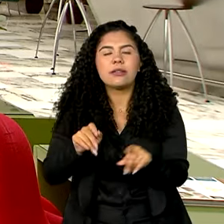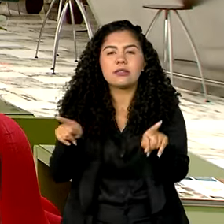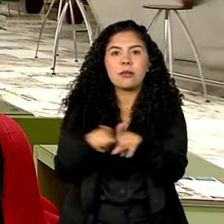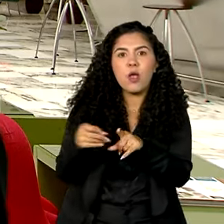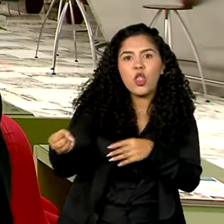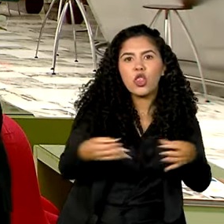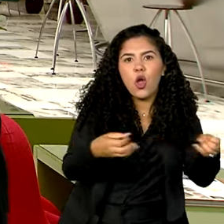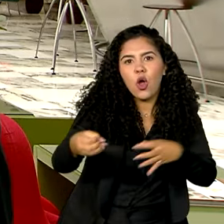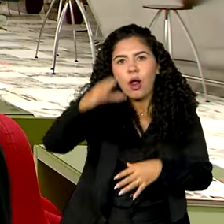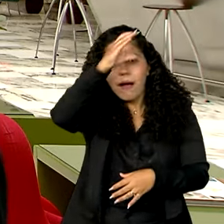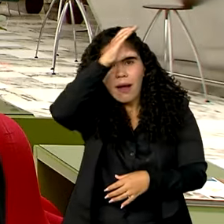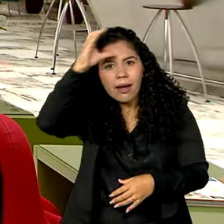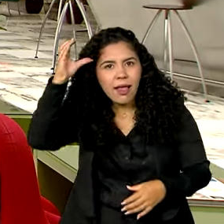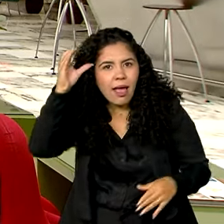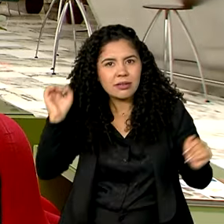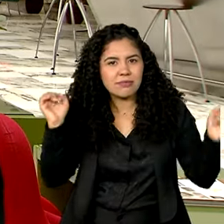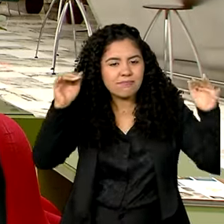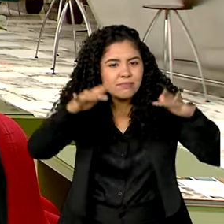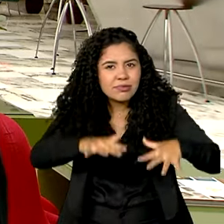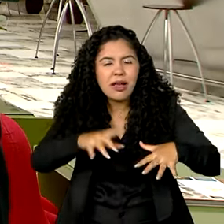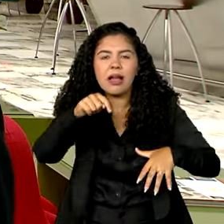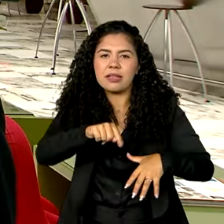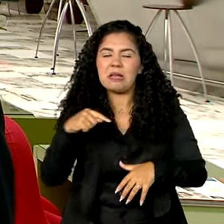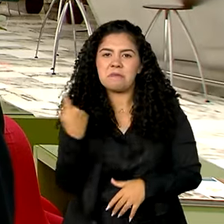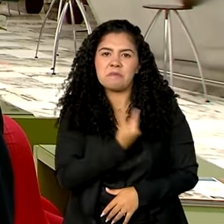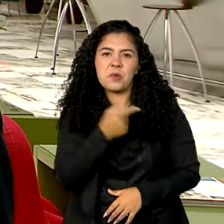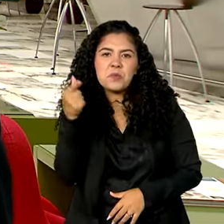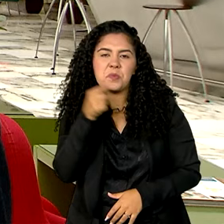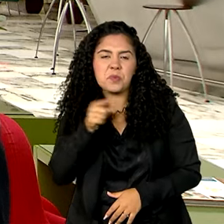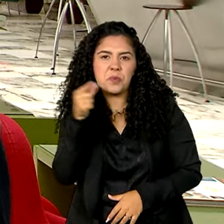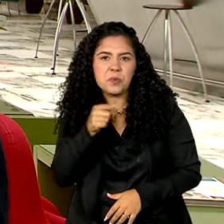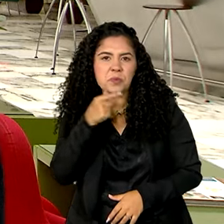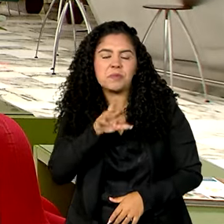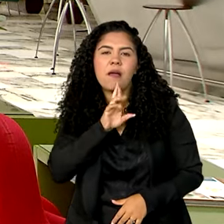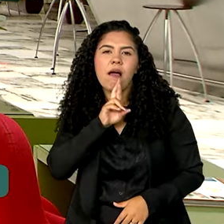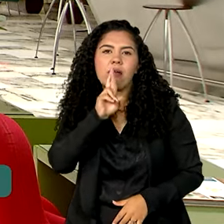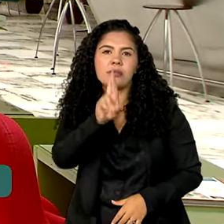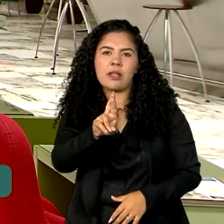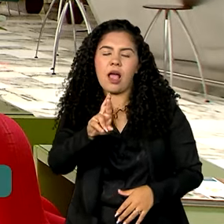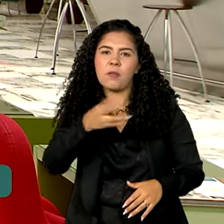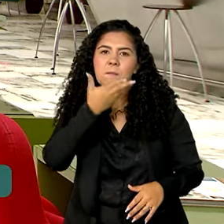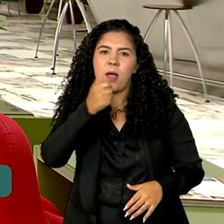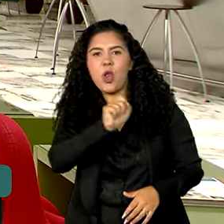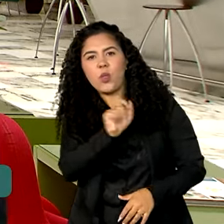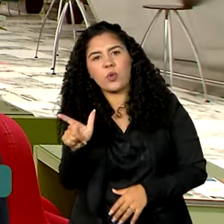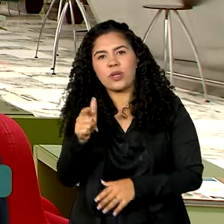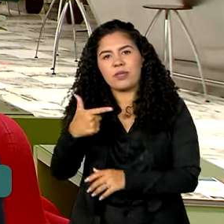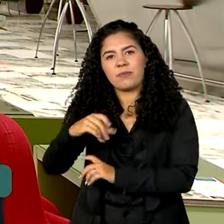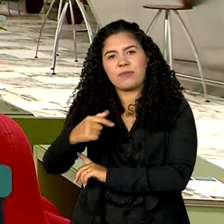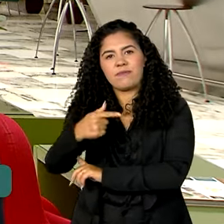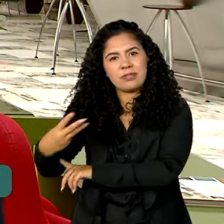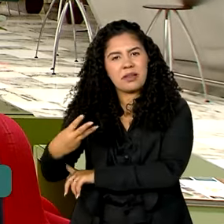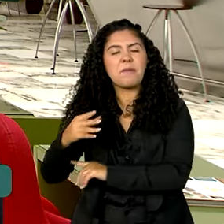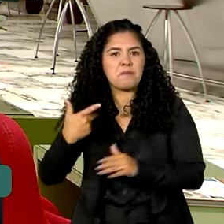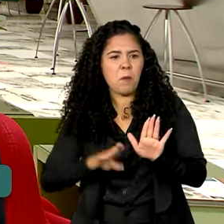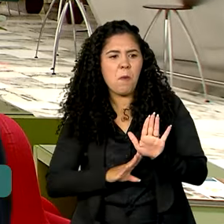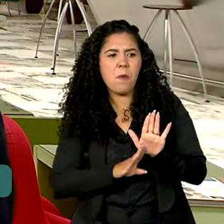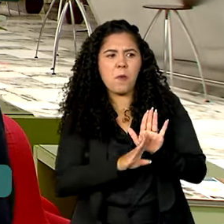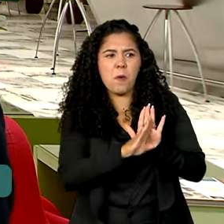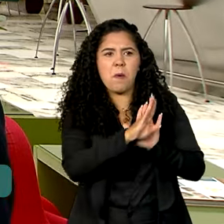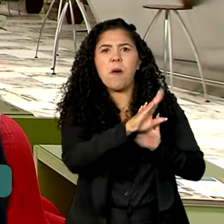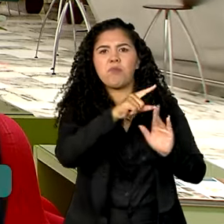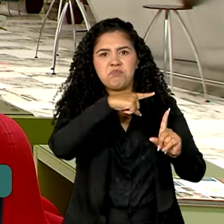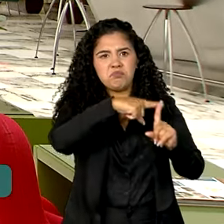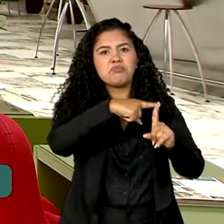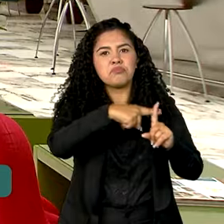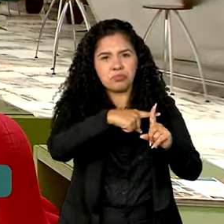novos clientes. E a gente está conseguindo fazer um resultado melhor que 2023. Então, há um crescimento considerável